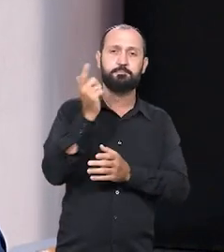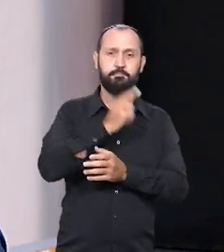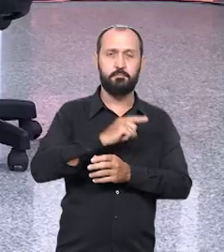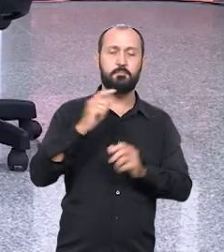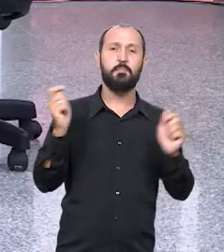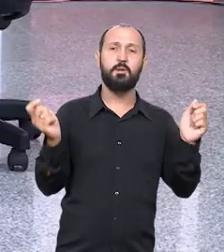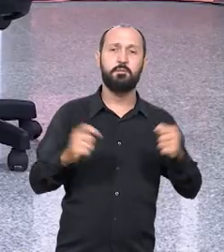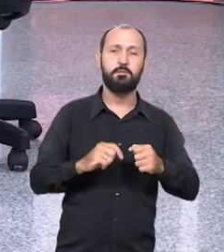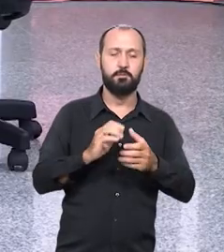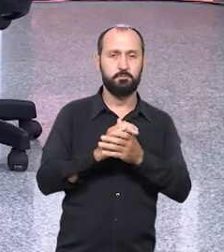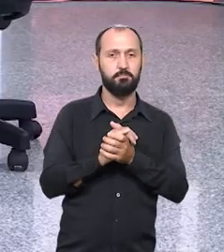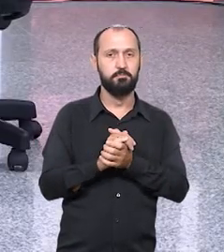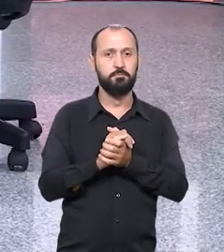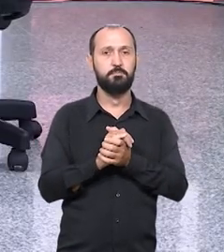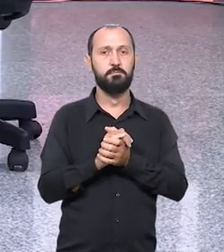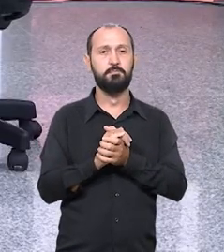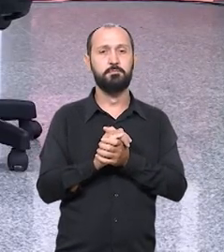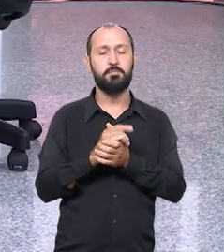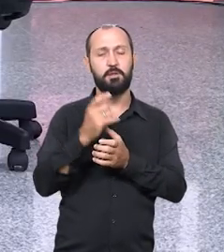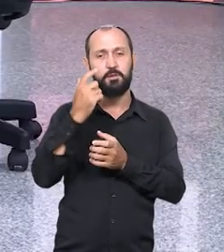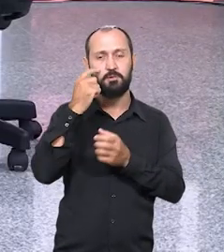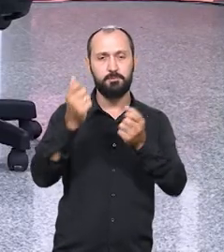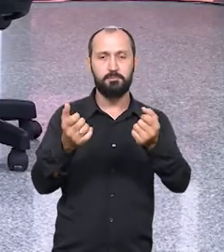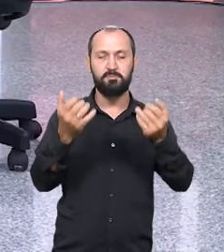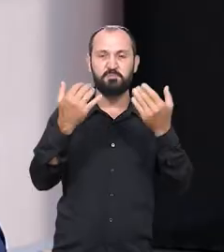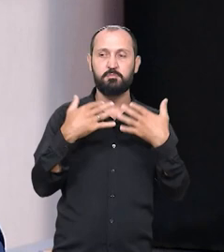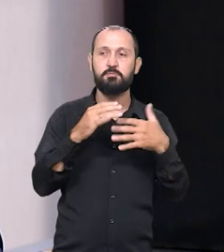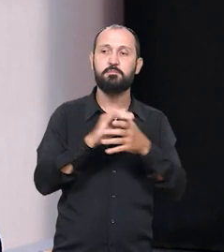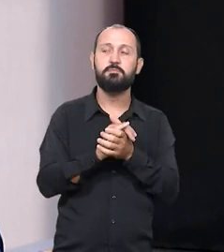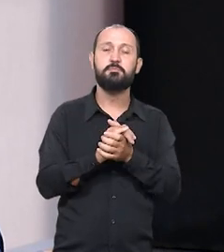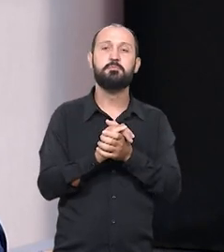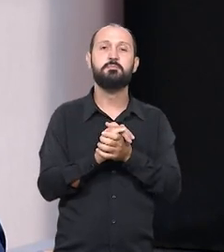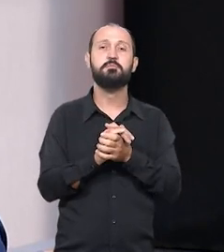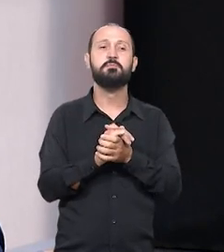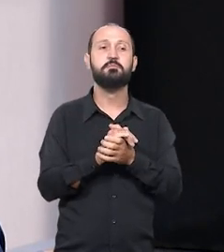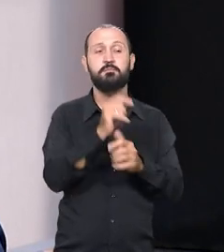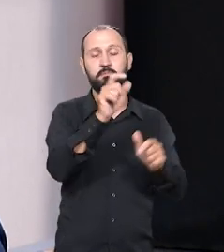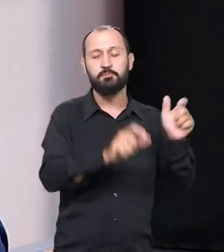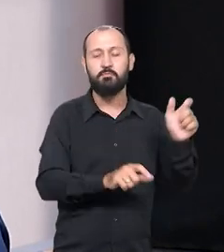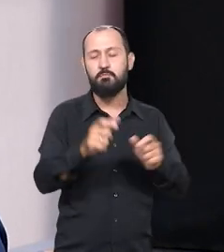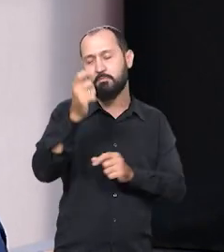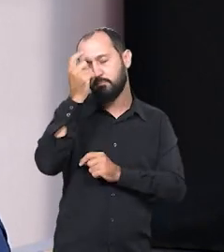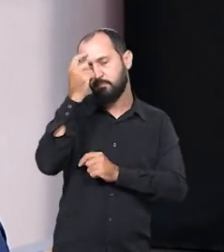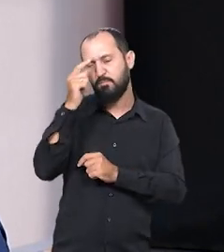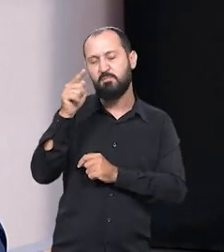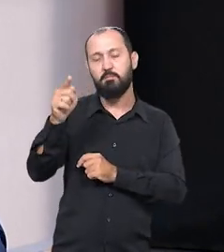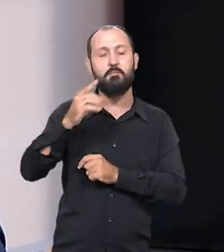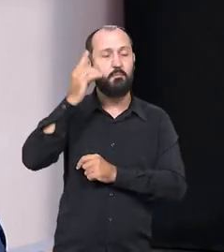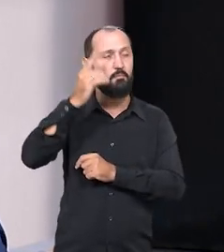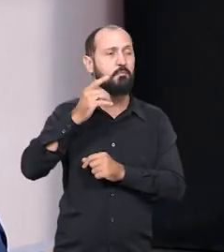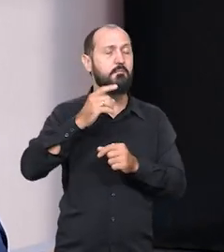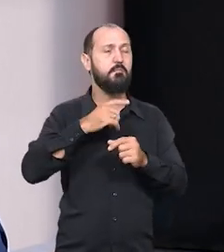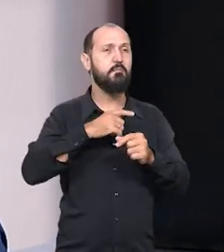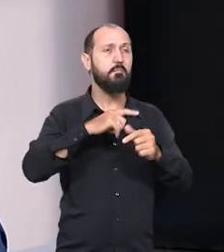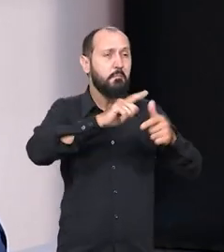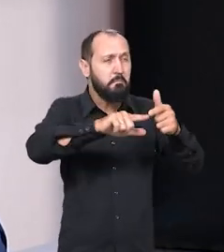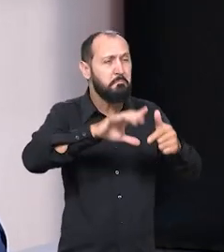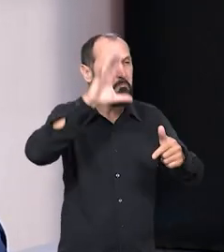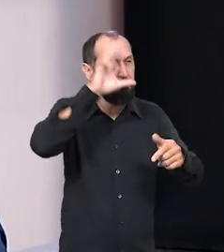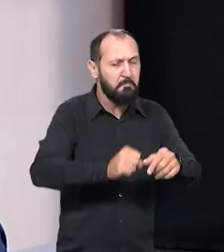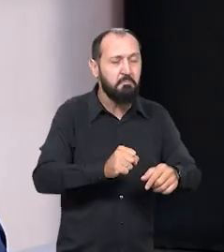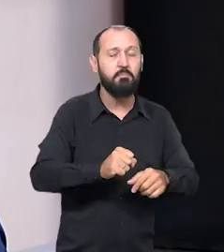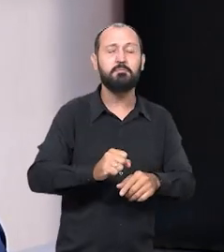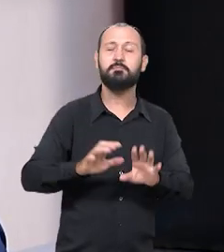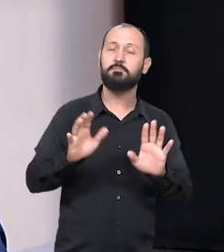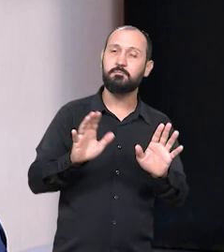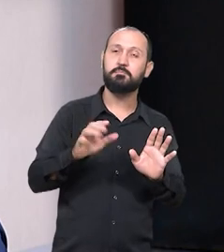mandato. Como você bem disse, Glaucia, muitas pessoas ainda acham que o deputado tem poder de resolver muita coisa. O que nós temos que fazer